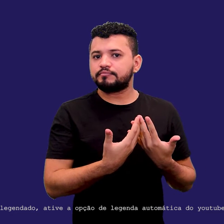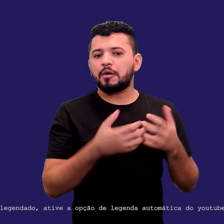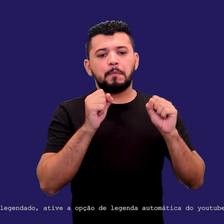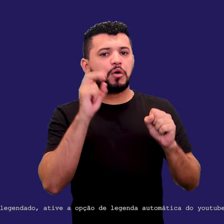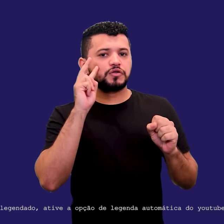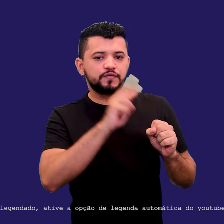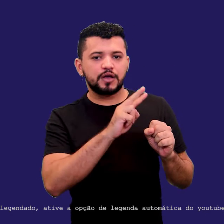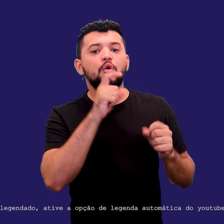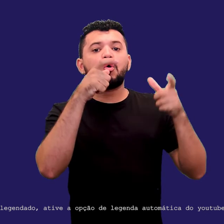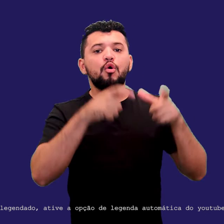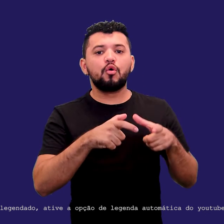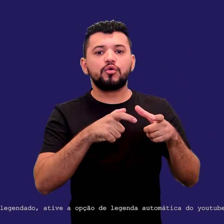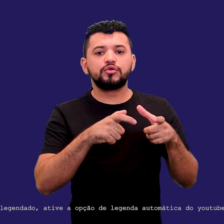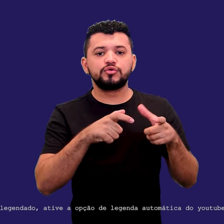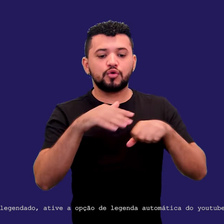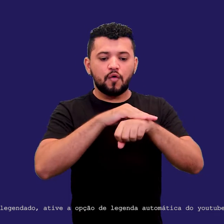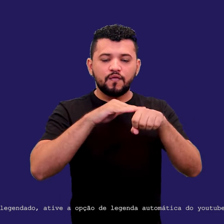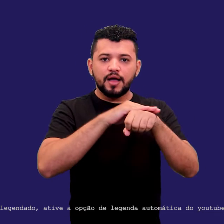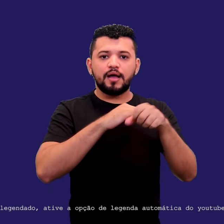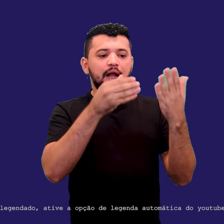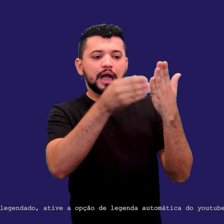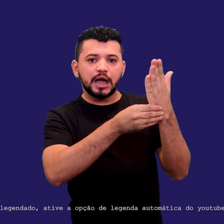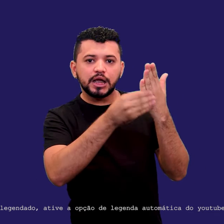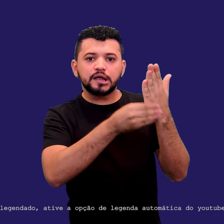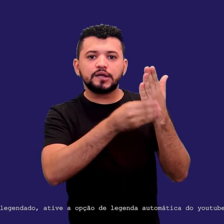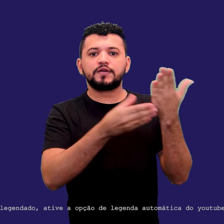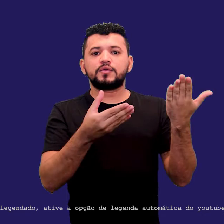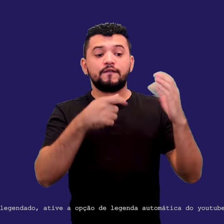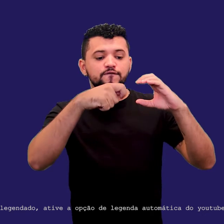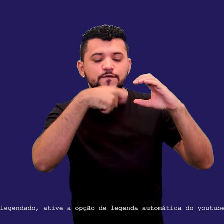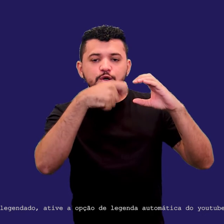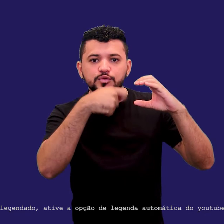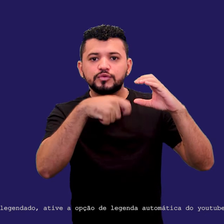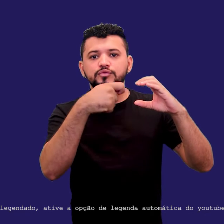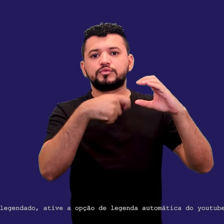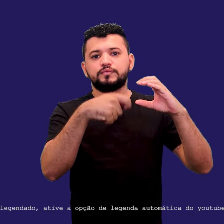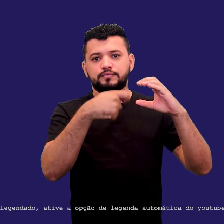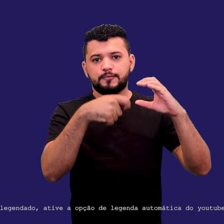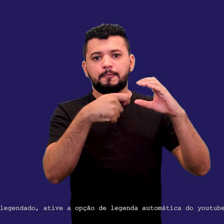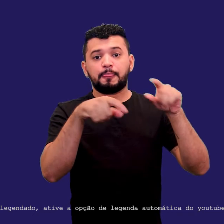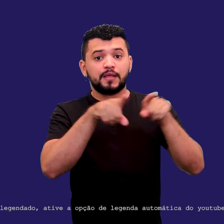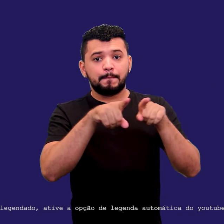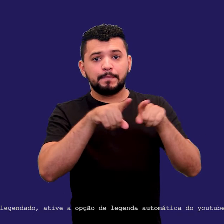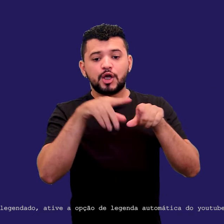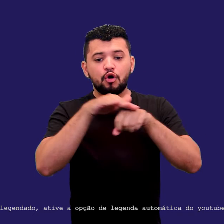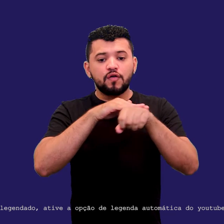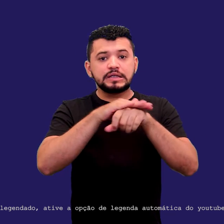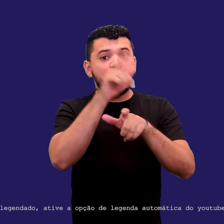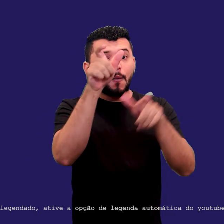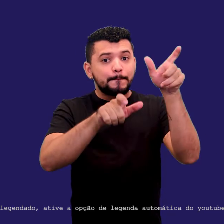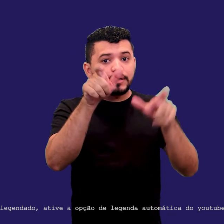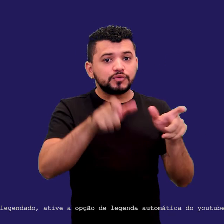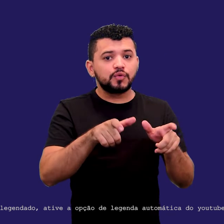podcasts, posso buscar isso em vídeos, em conversas com pessoas que eu